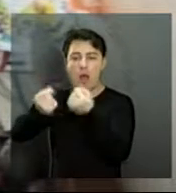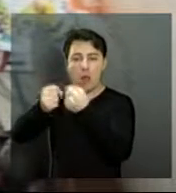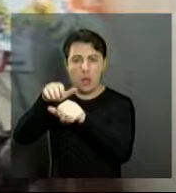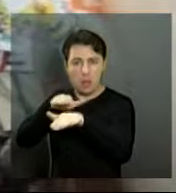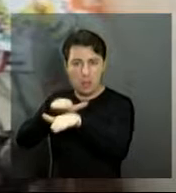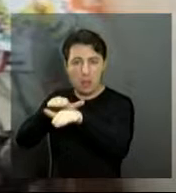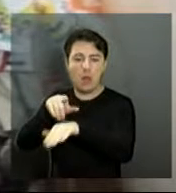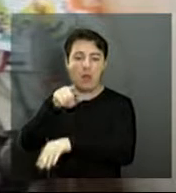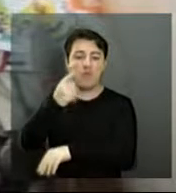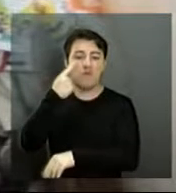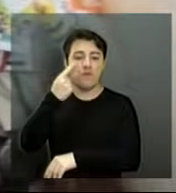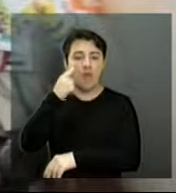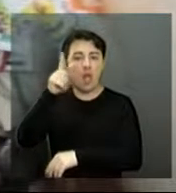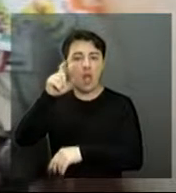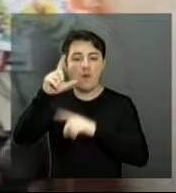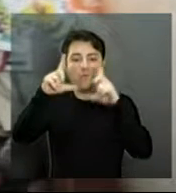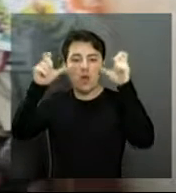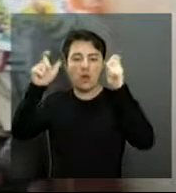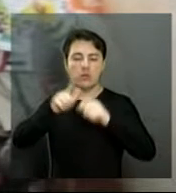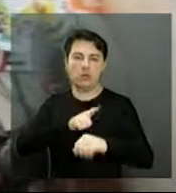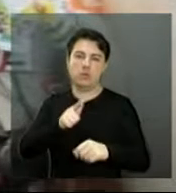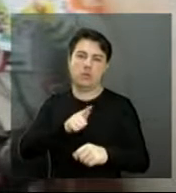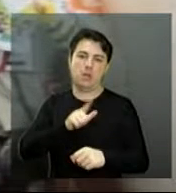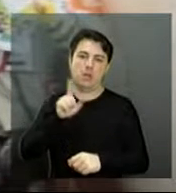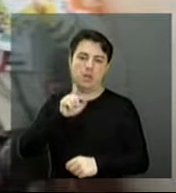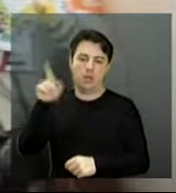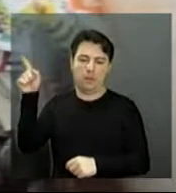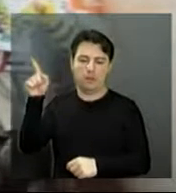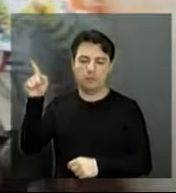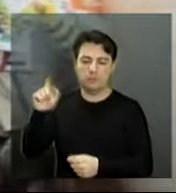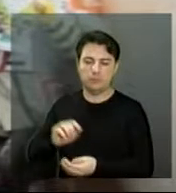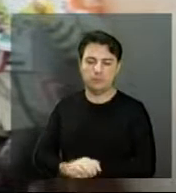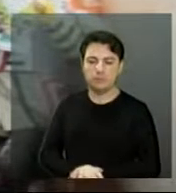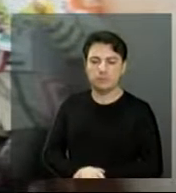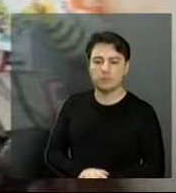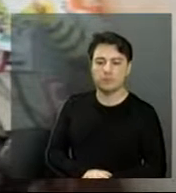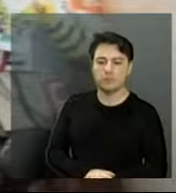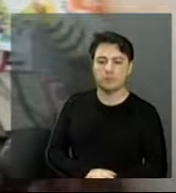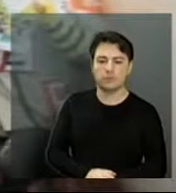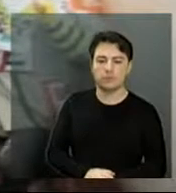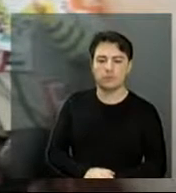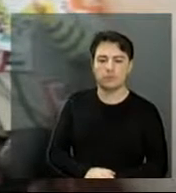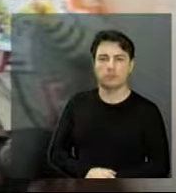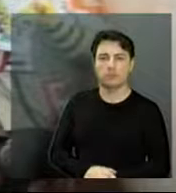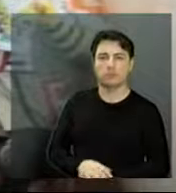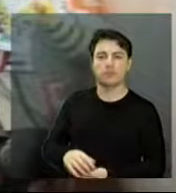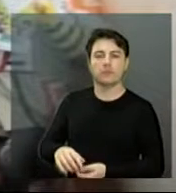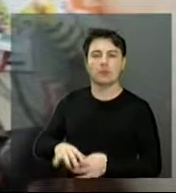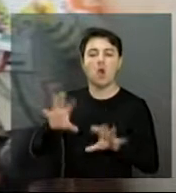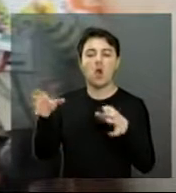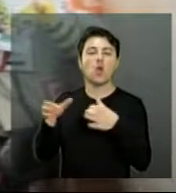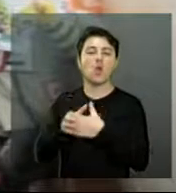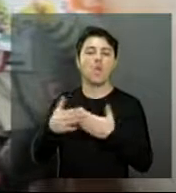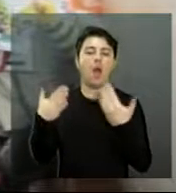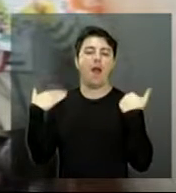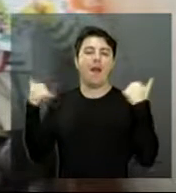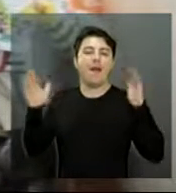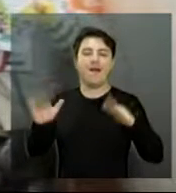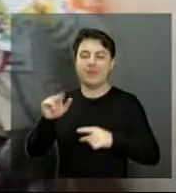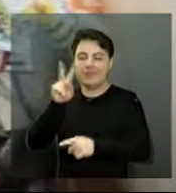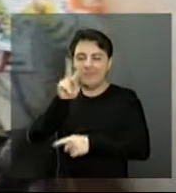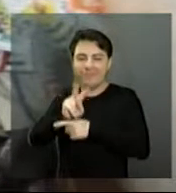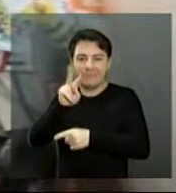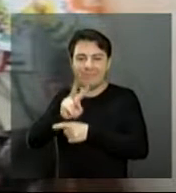Vocês vão ver uma das fotos da atividade. Além dela ter sido lançada, os anjos do trânsito visitaram diversas empresas.